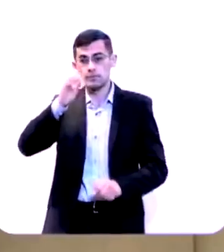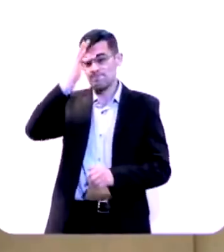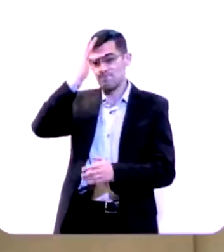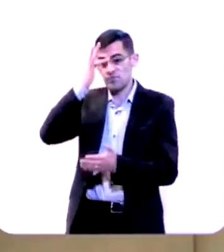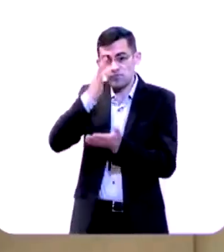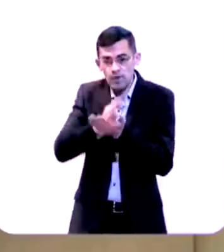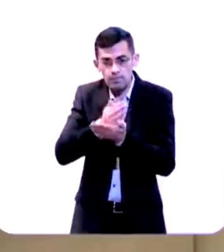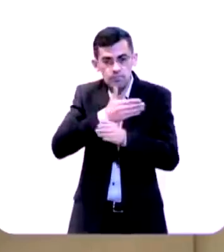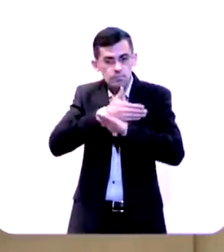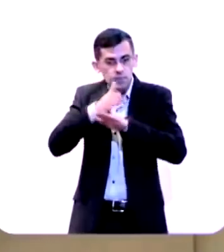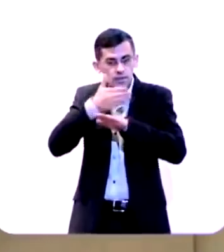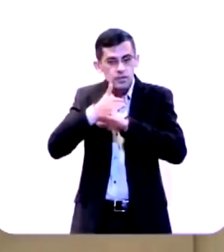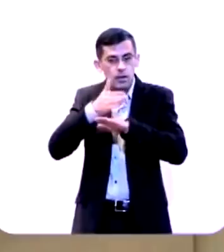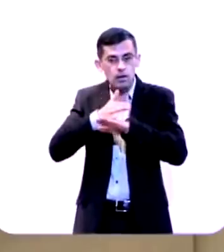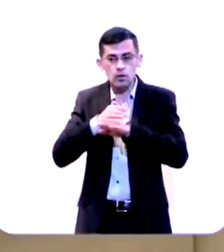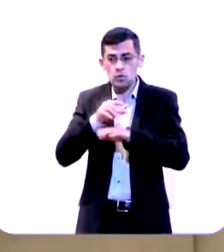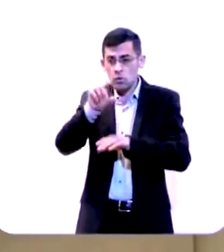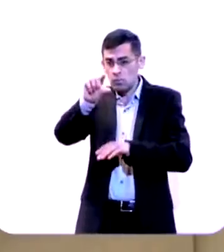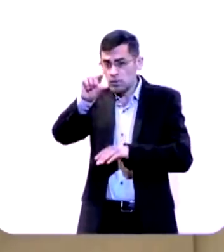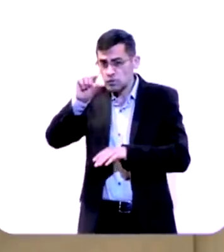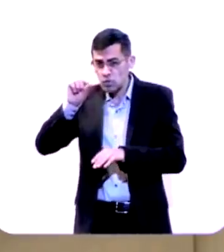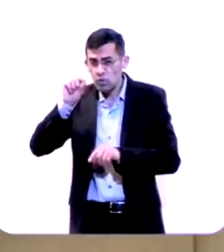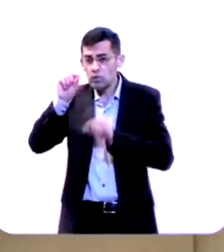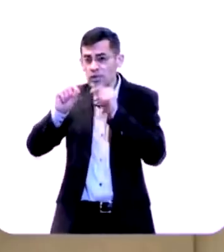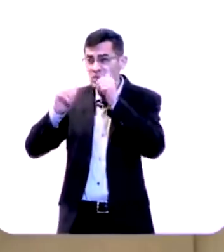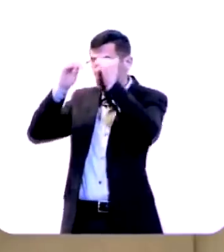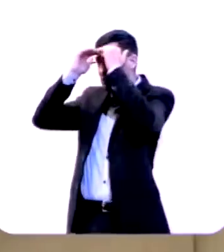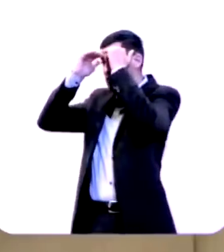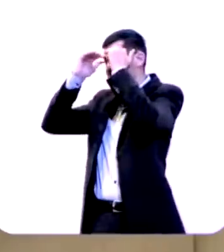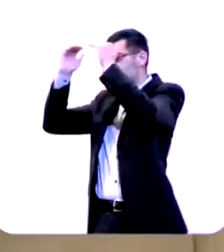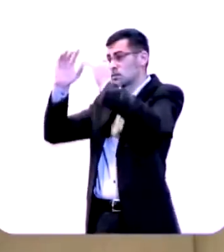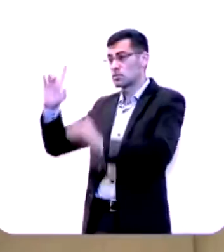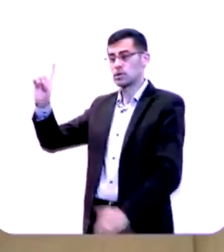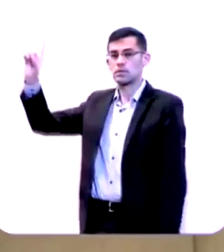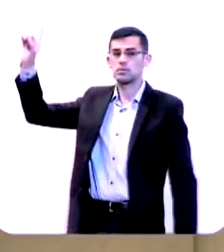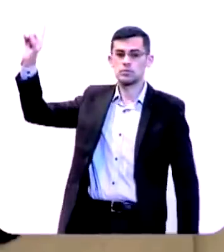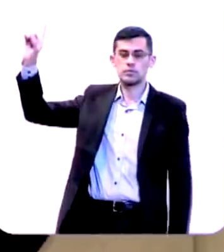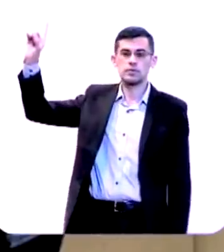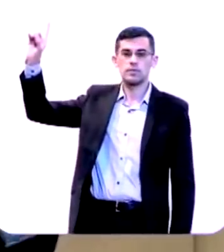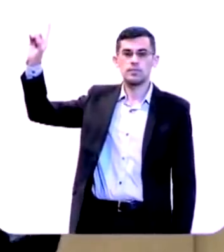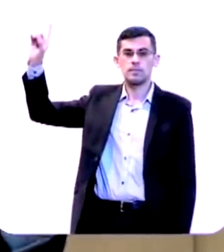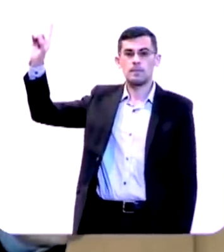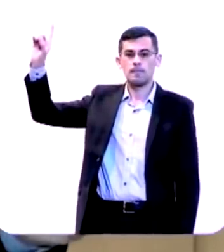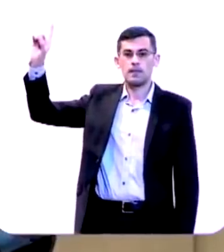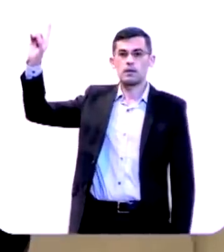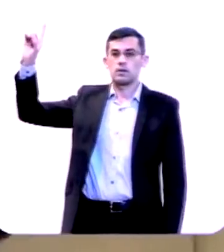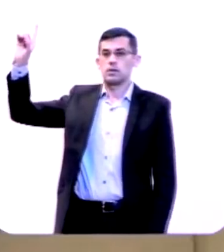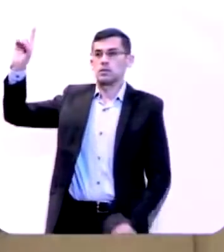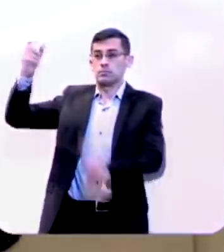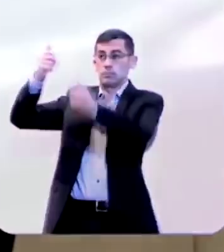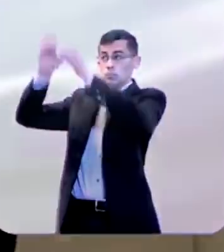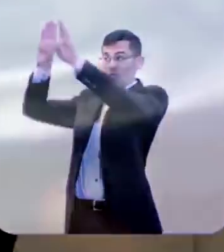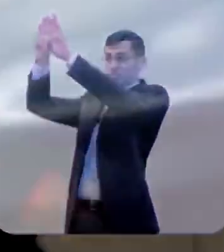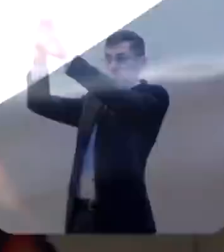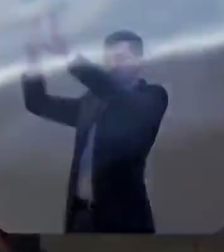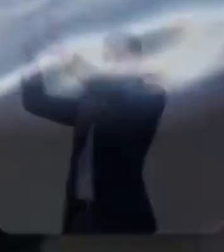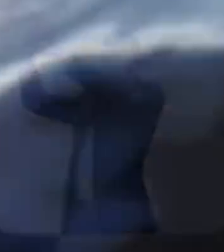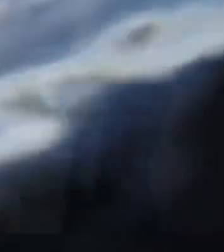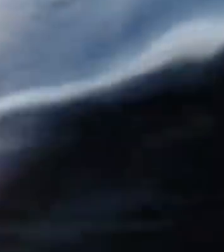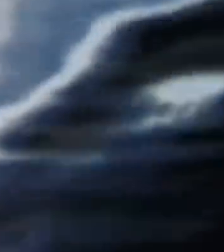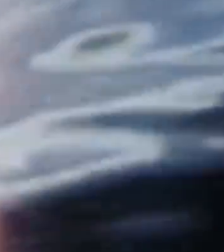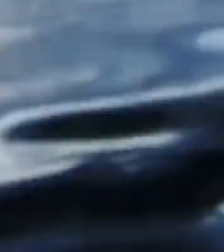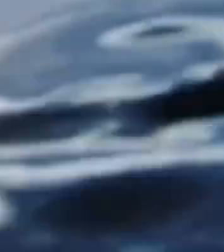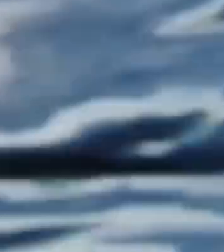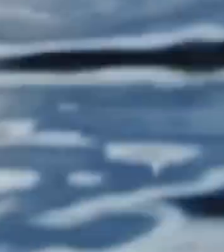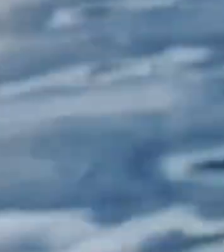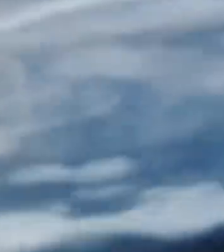fé uma decisão debaixo do temor do Senhor a sala do tesouro se abre para nós